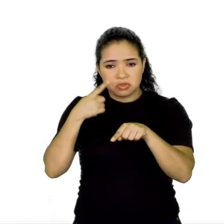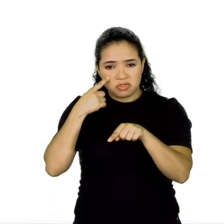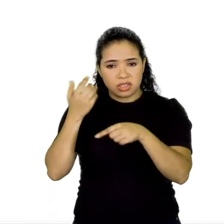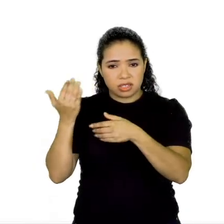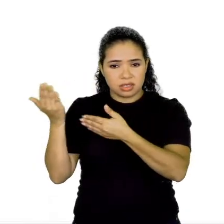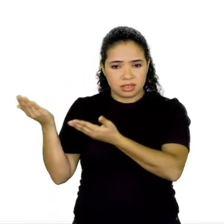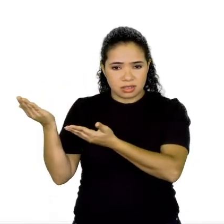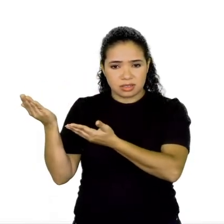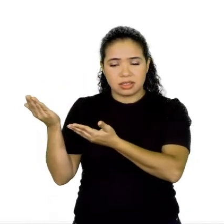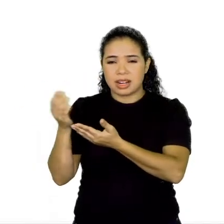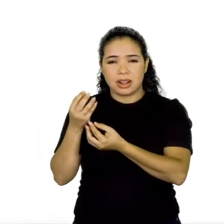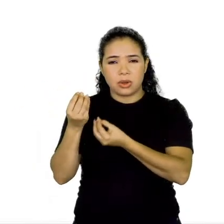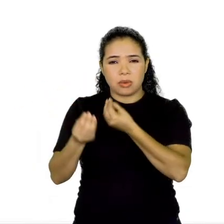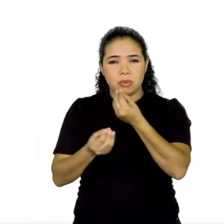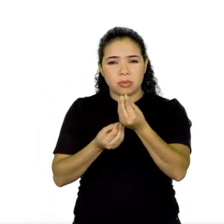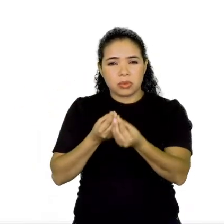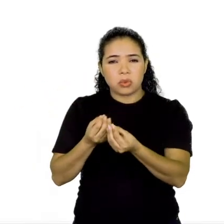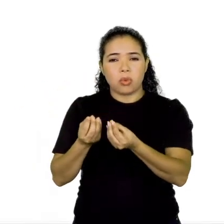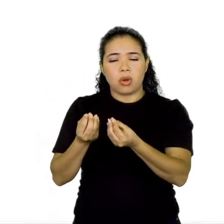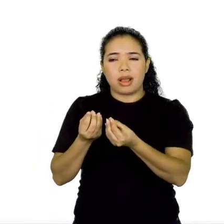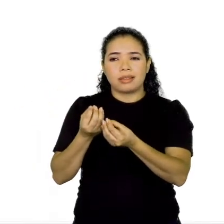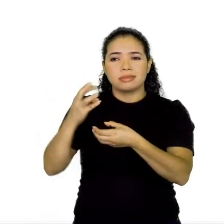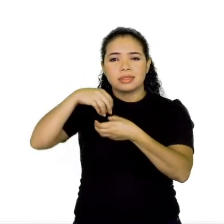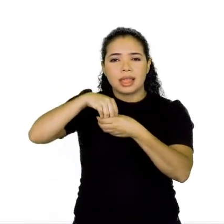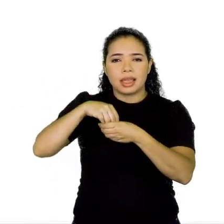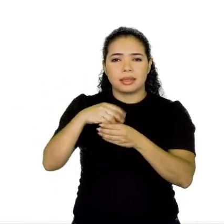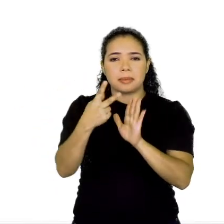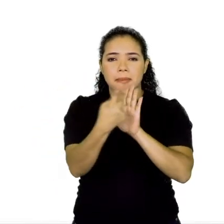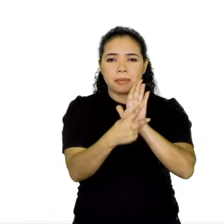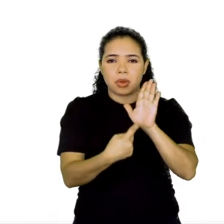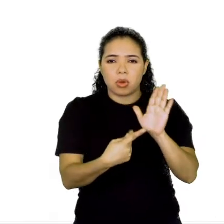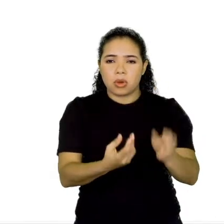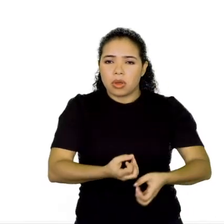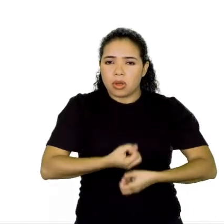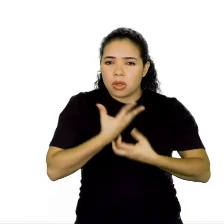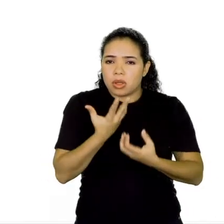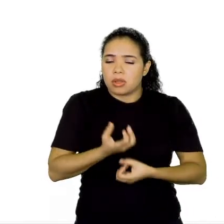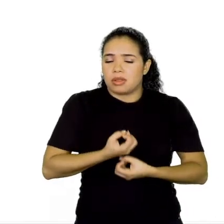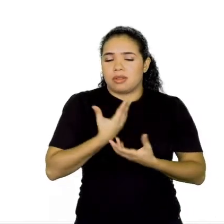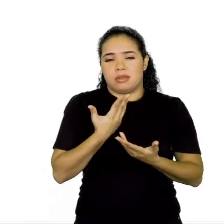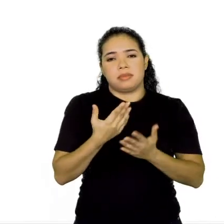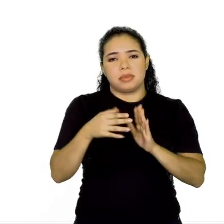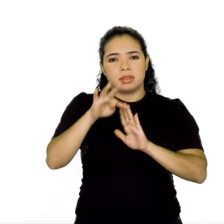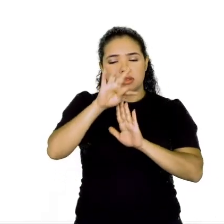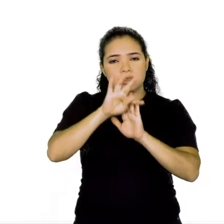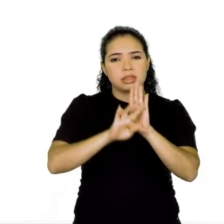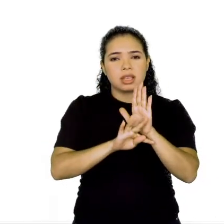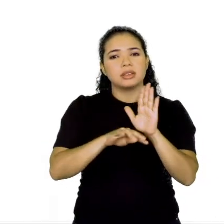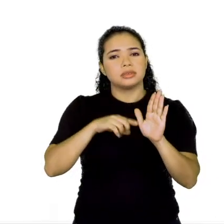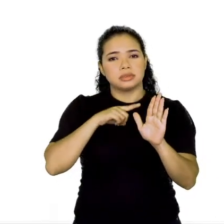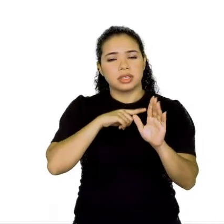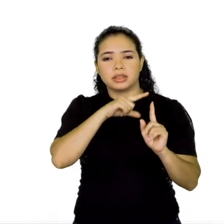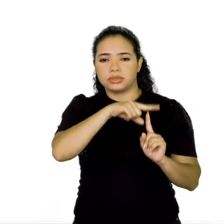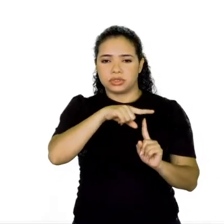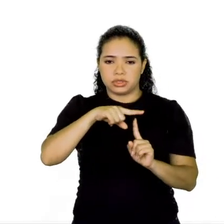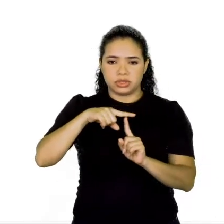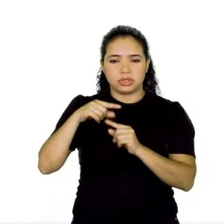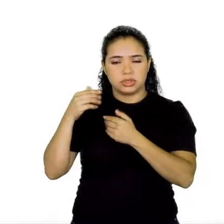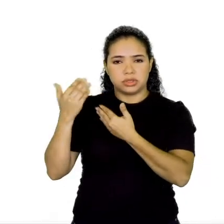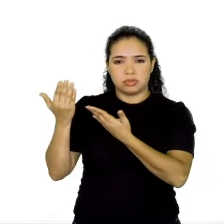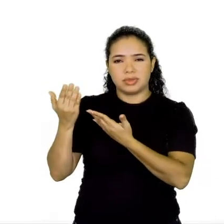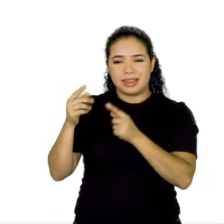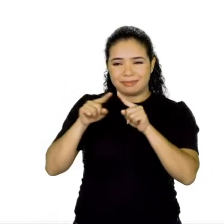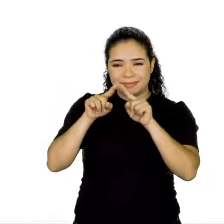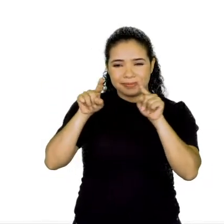utilizado em poemas, esses... Também, texto narrativo tem, mas mais em poemas esses tipos de figuras aí.